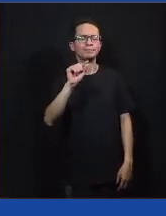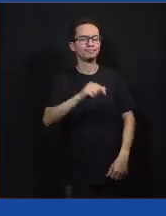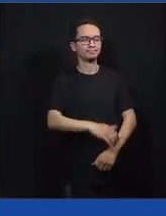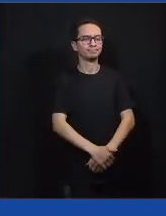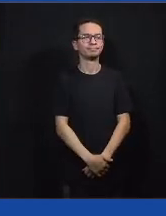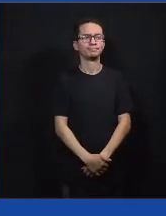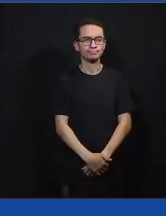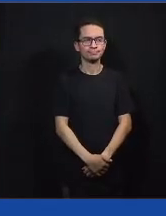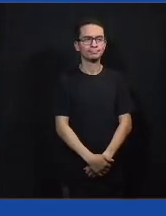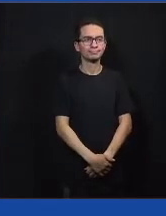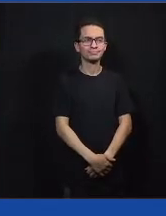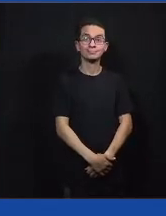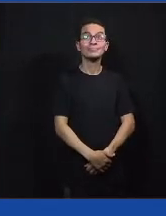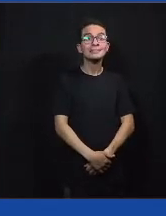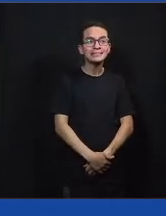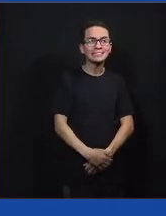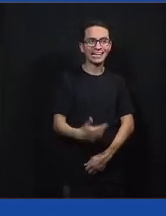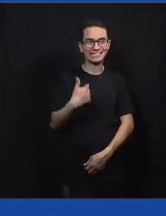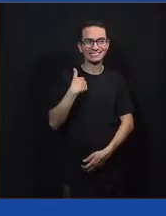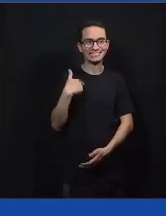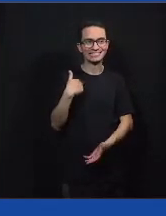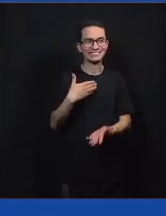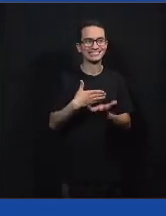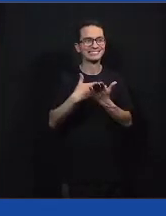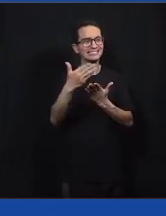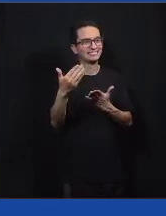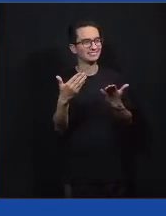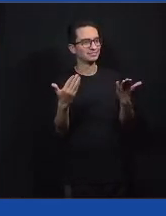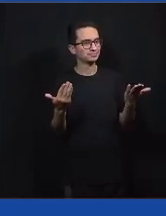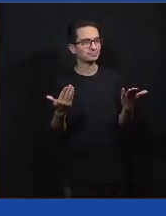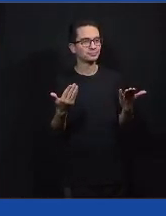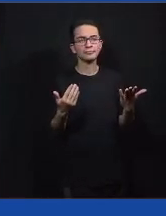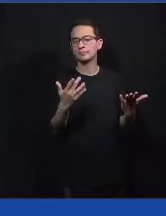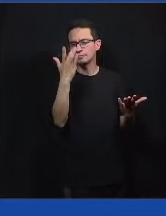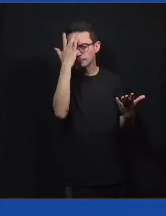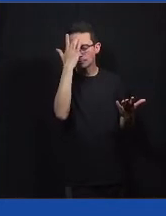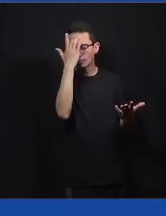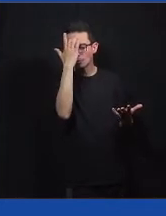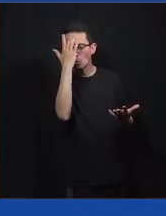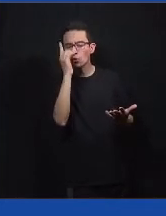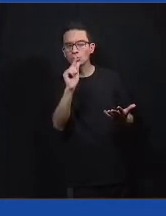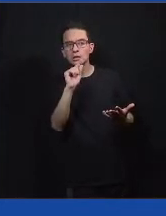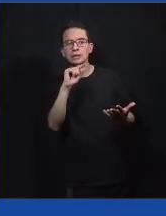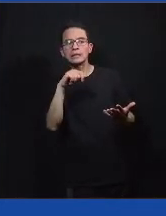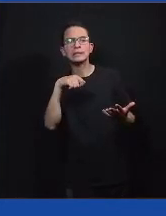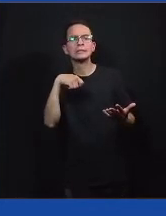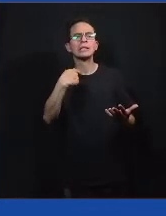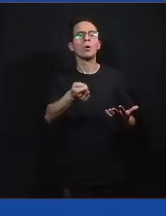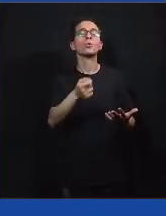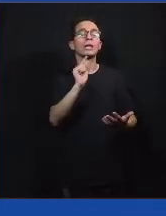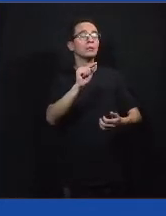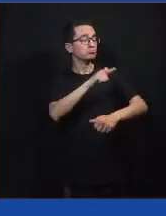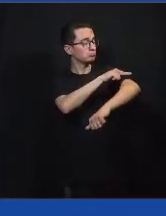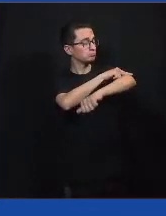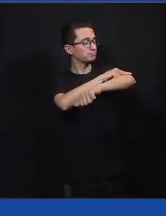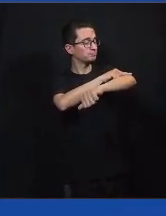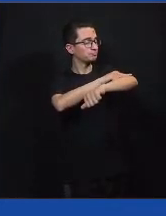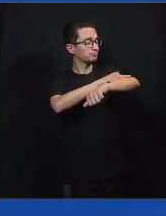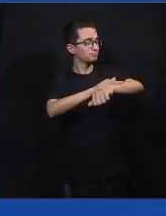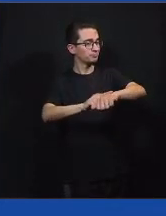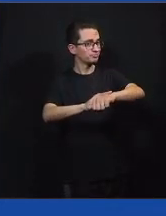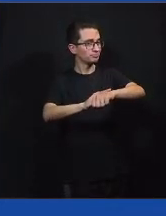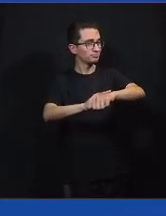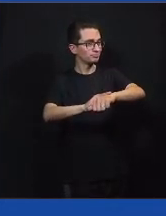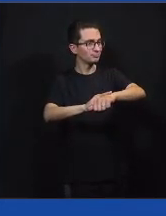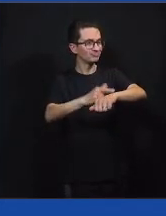Eu vou começar, então. Eu acho que a palavra fundamental é o respeito. É o respeito ao que o